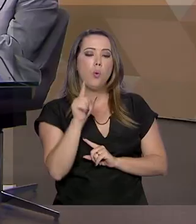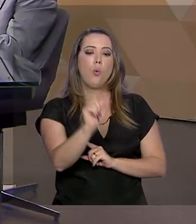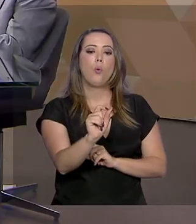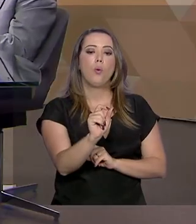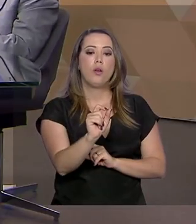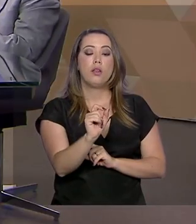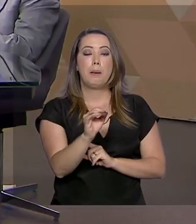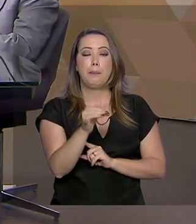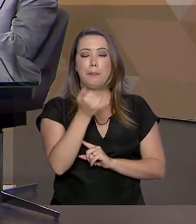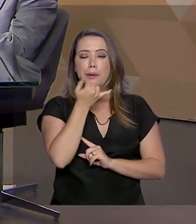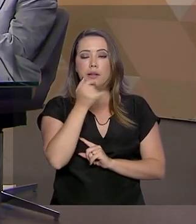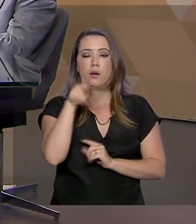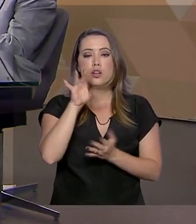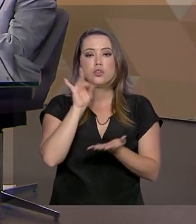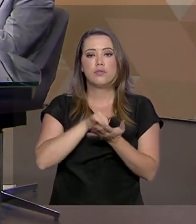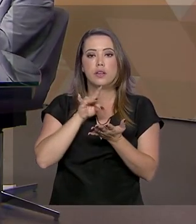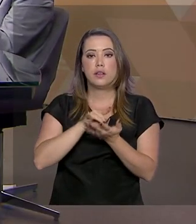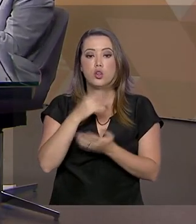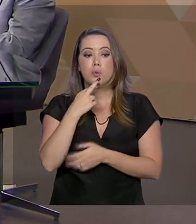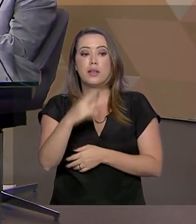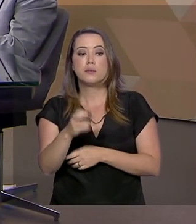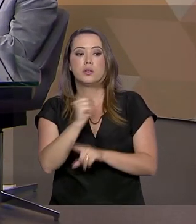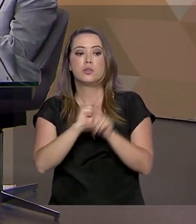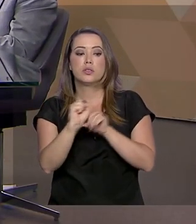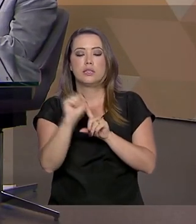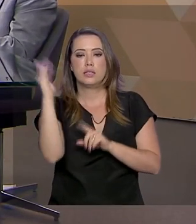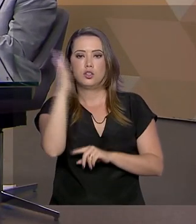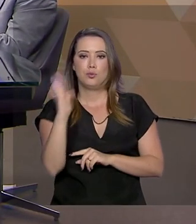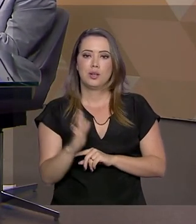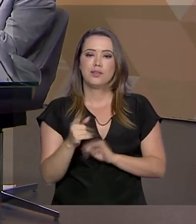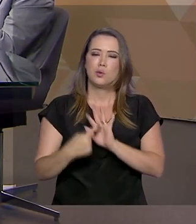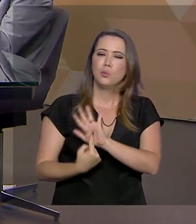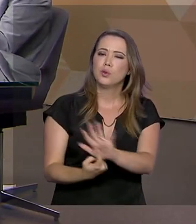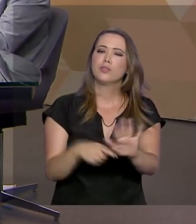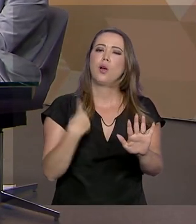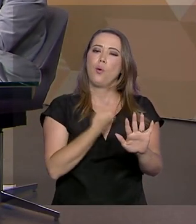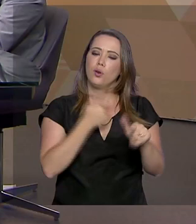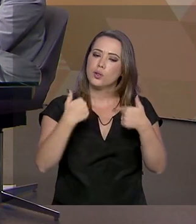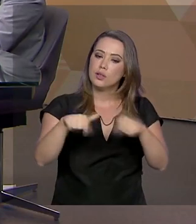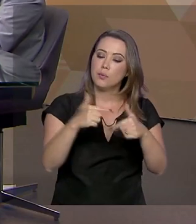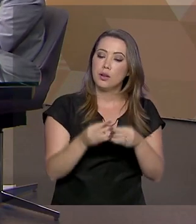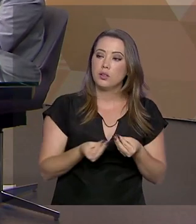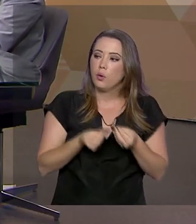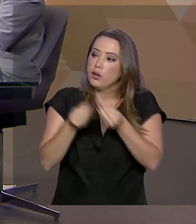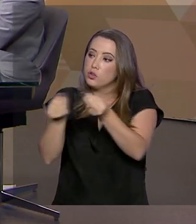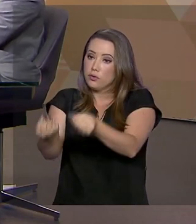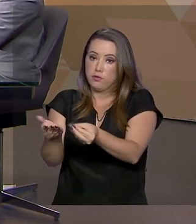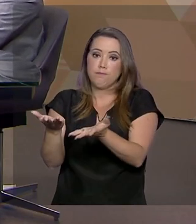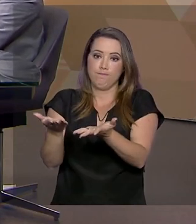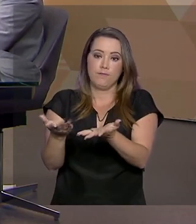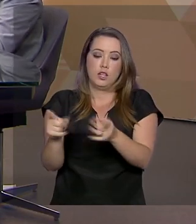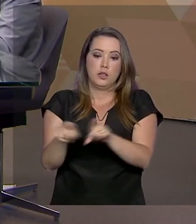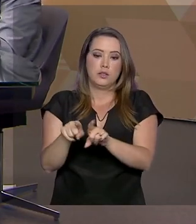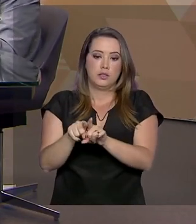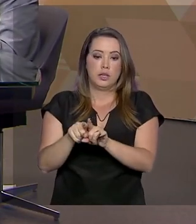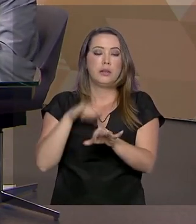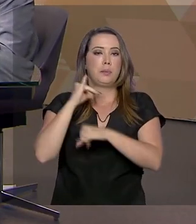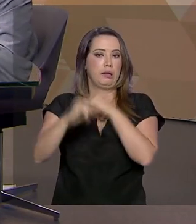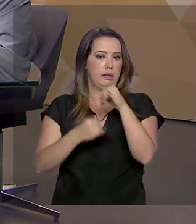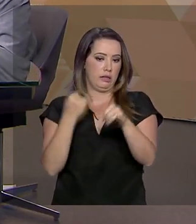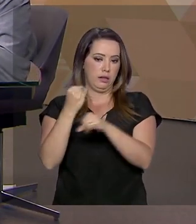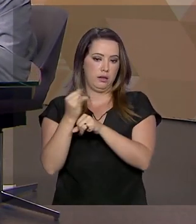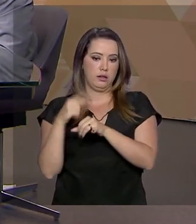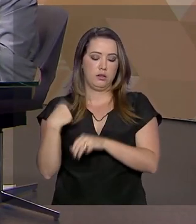Secretaria de Pesca fez e alguns objetivos agora para 2020. Então, quero te entregar e tem uma versão digital